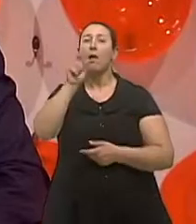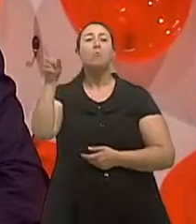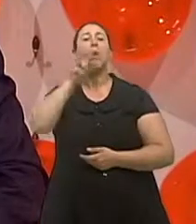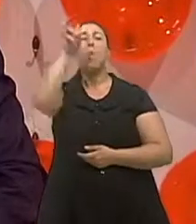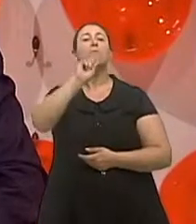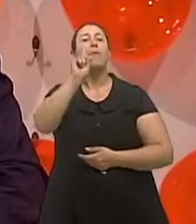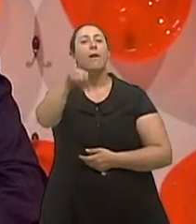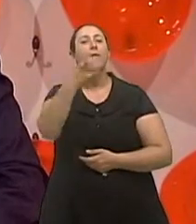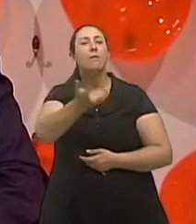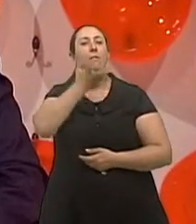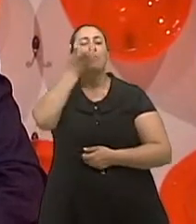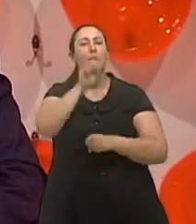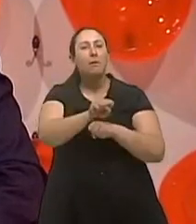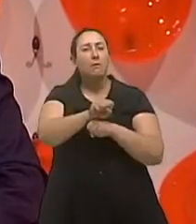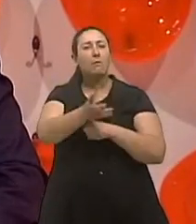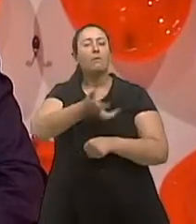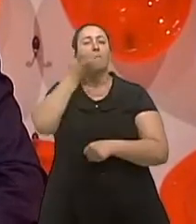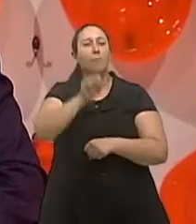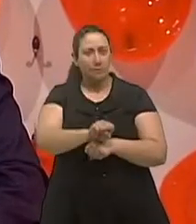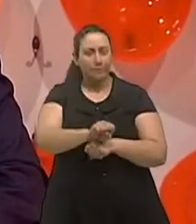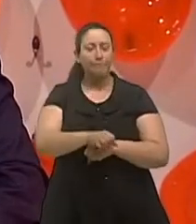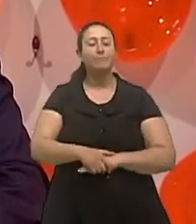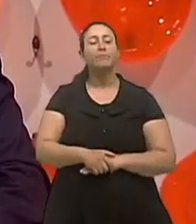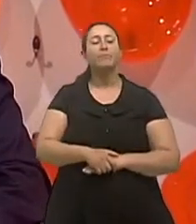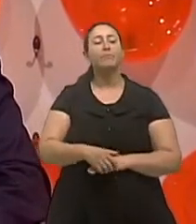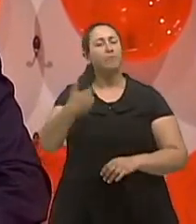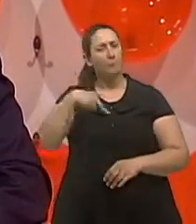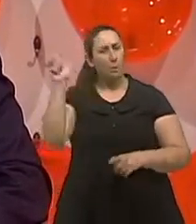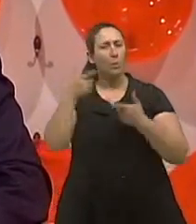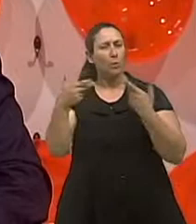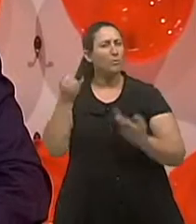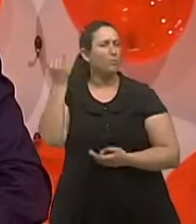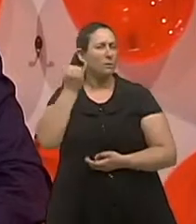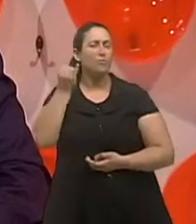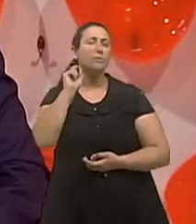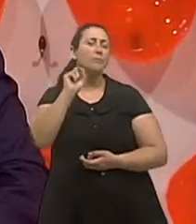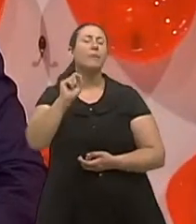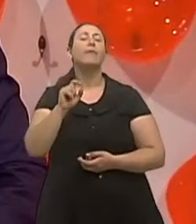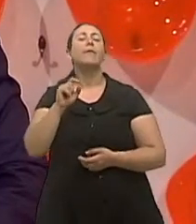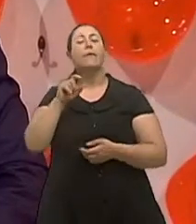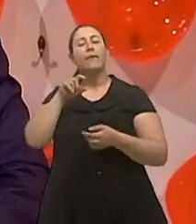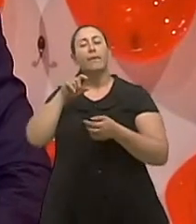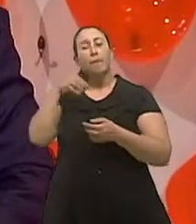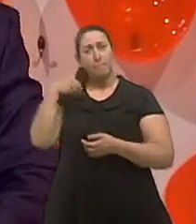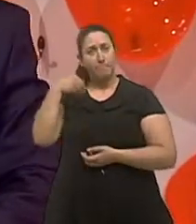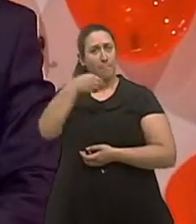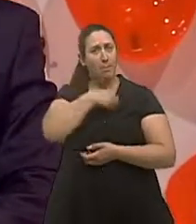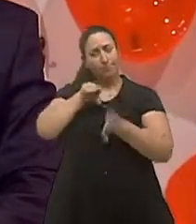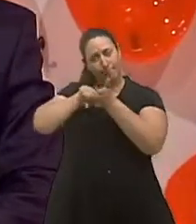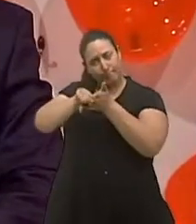a noção de qual tratamento a gente vai poder orientar e outro aspecto relevante é o diagnóstico médico também